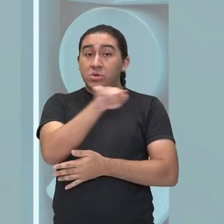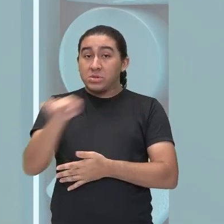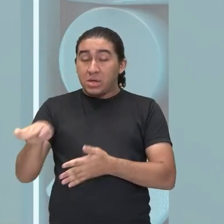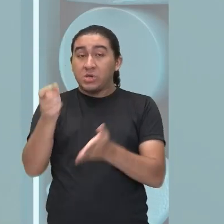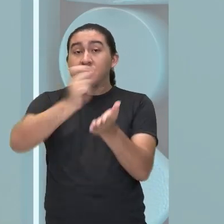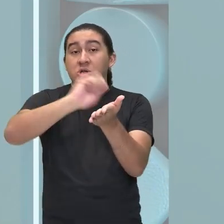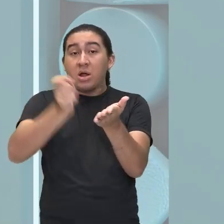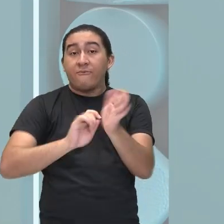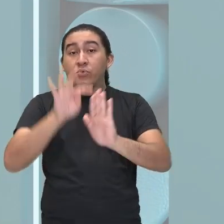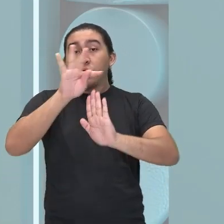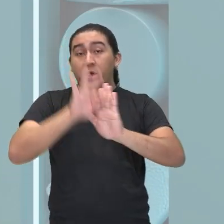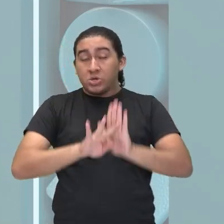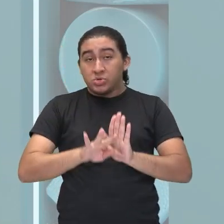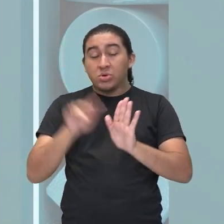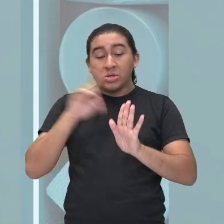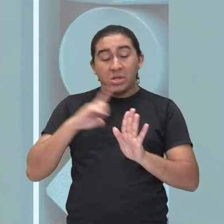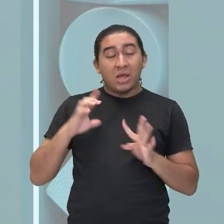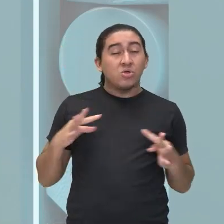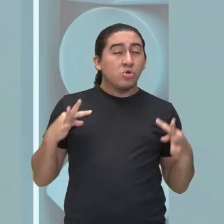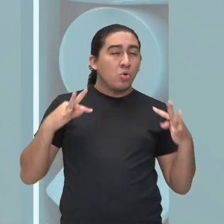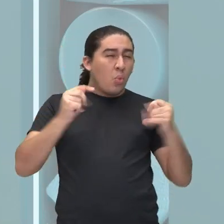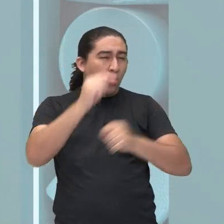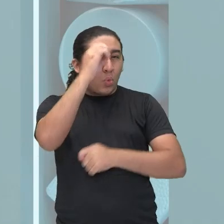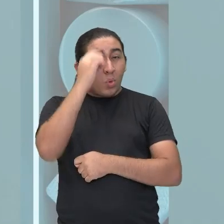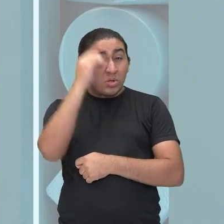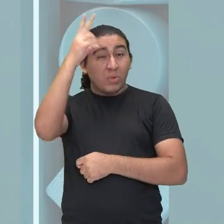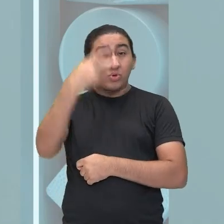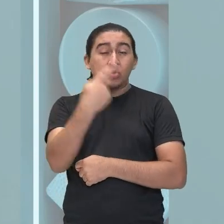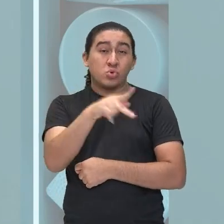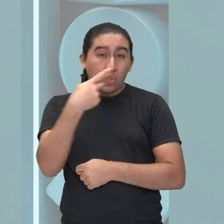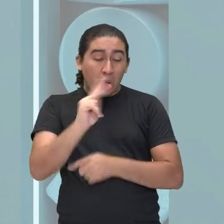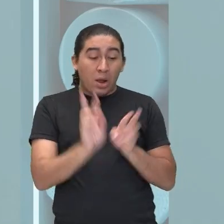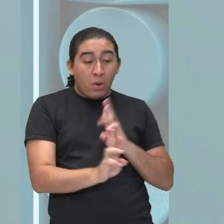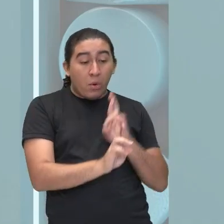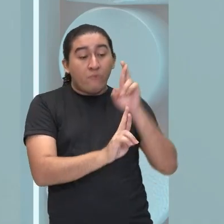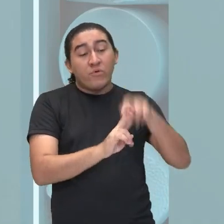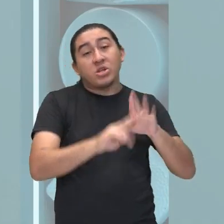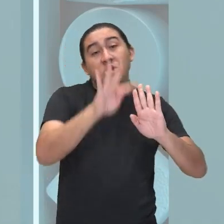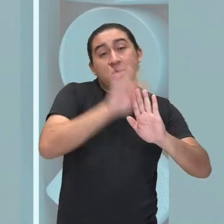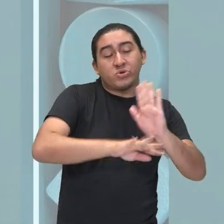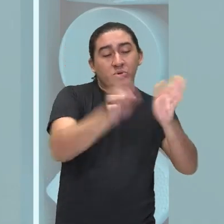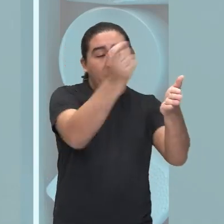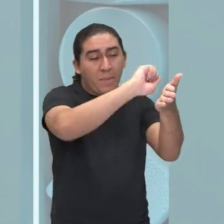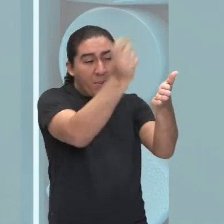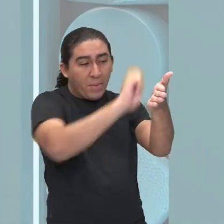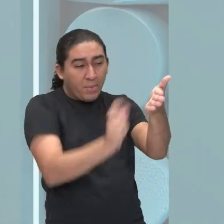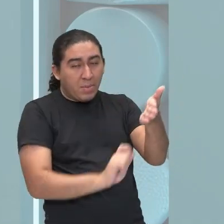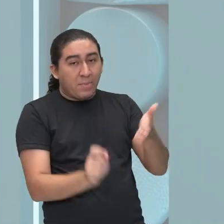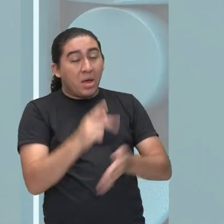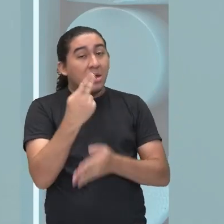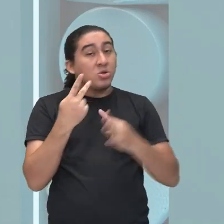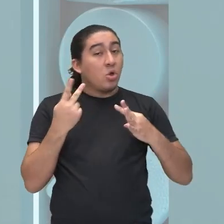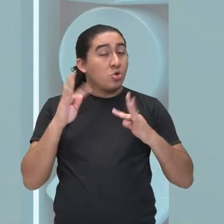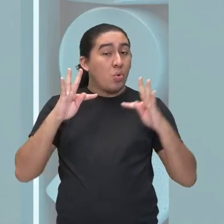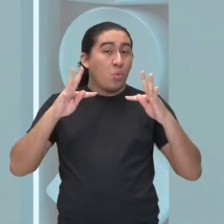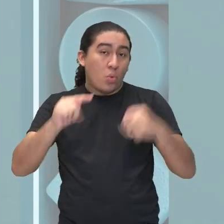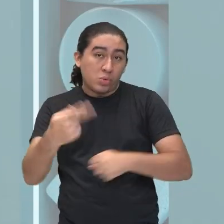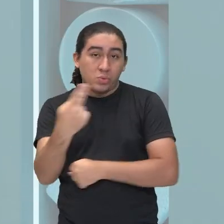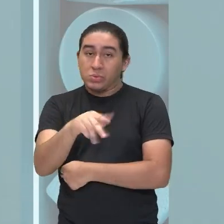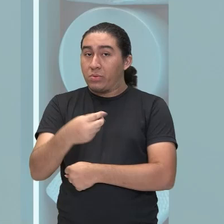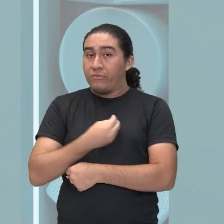do Enem, você coloca em prática todos esses conhecimentos que você construiu ao longo da sua carreira escolar,